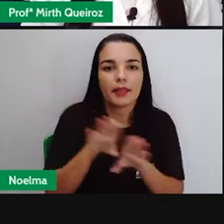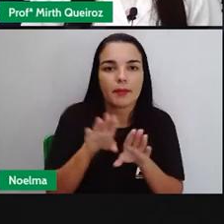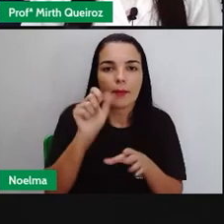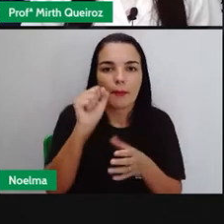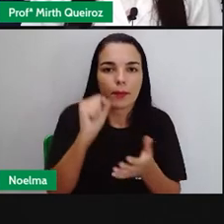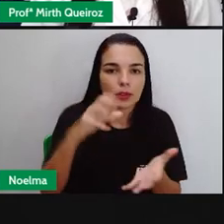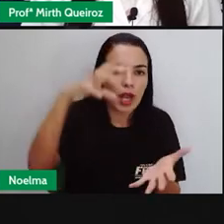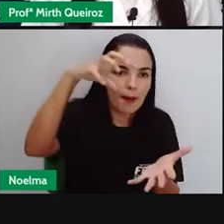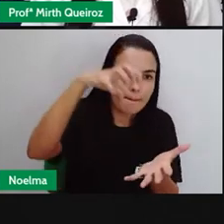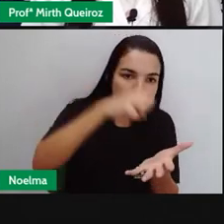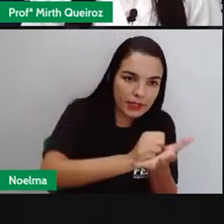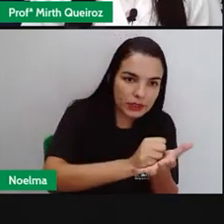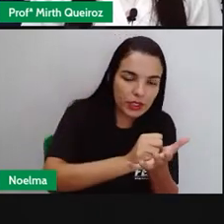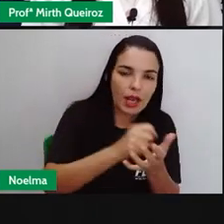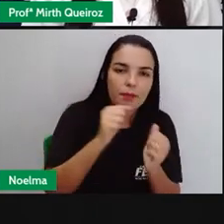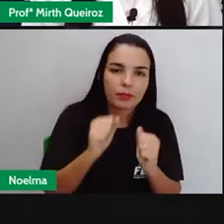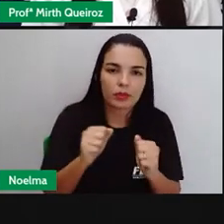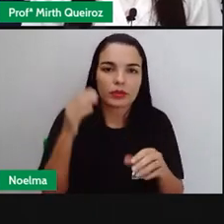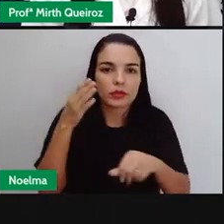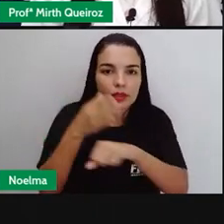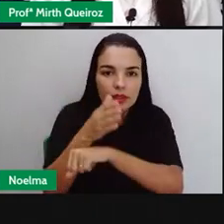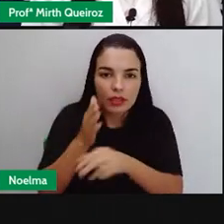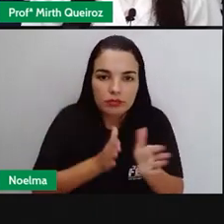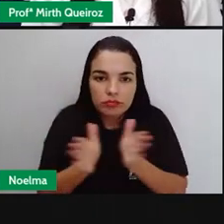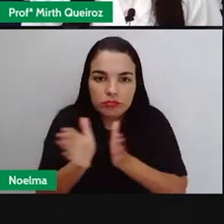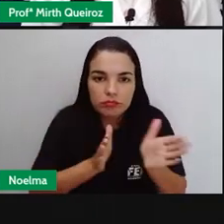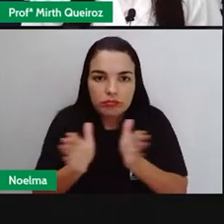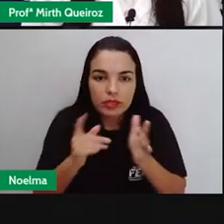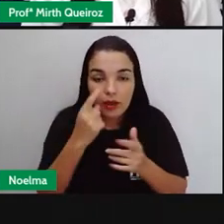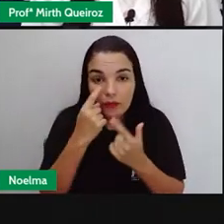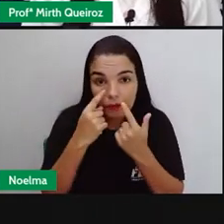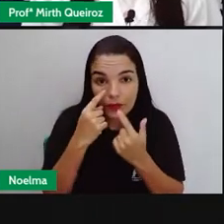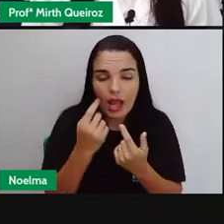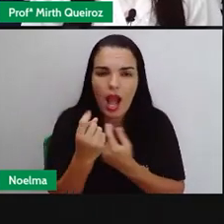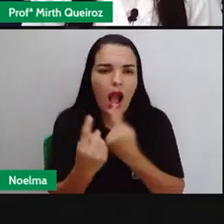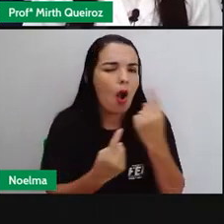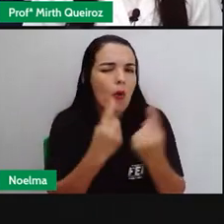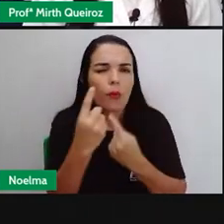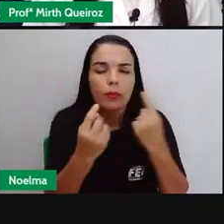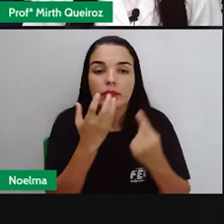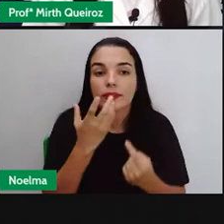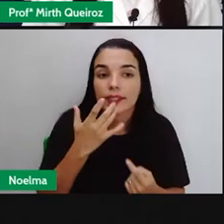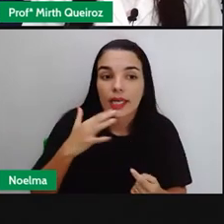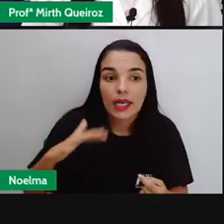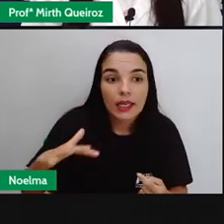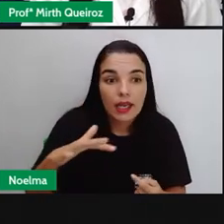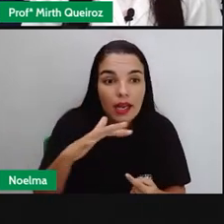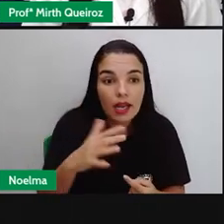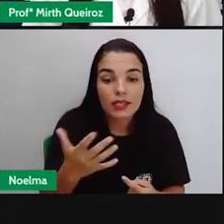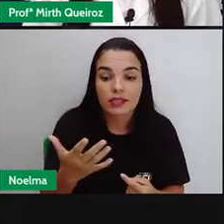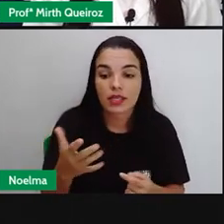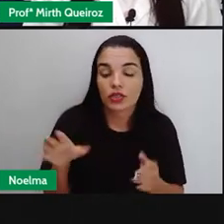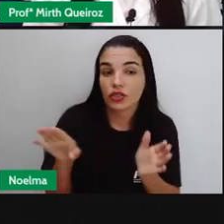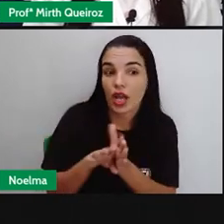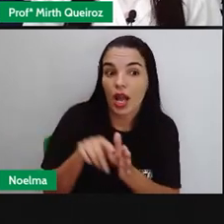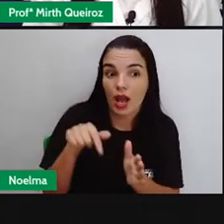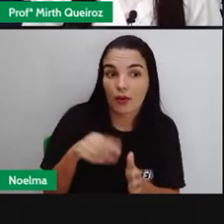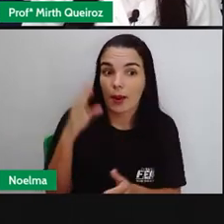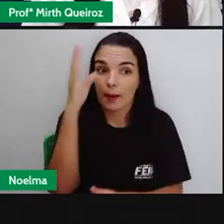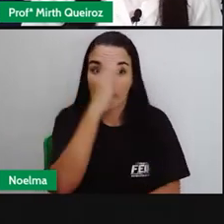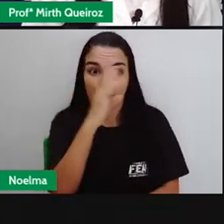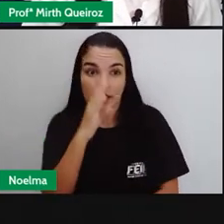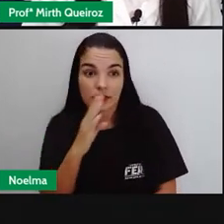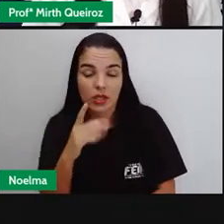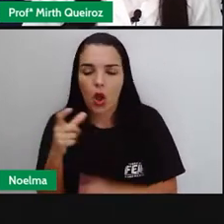onde vocês podem acessar e conhecer algumas crianças que imigraram para o Brasil. Elas vão falar de onde elas são,